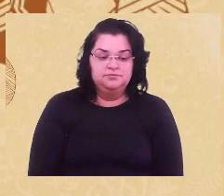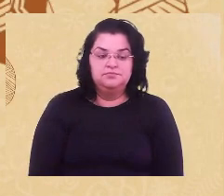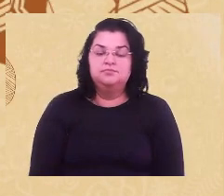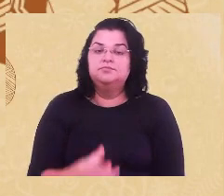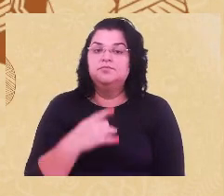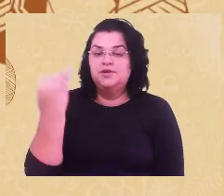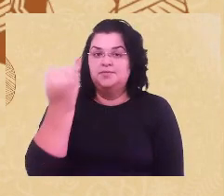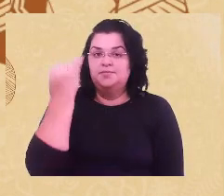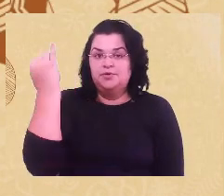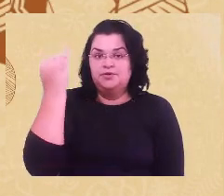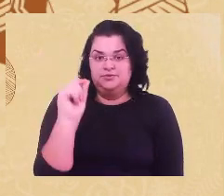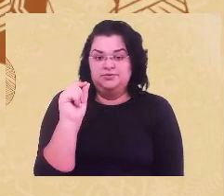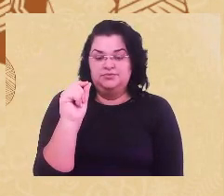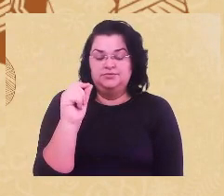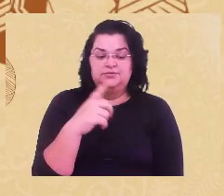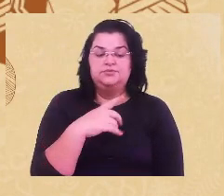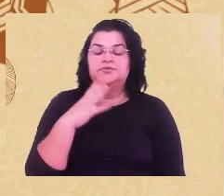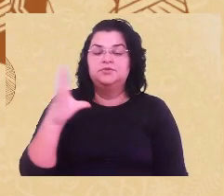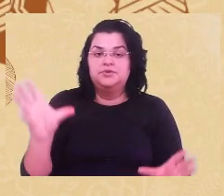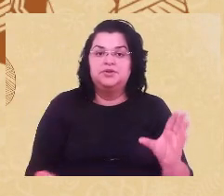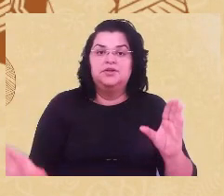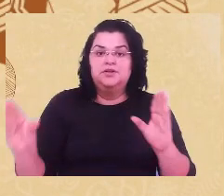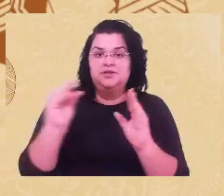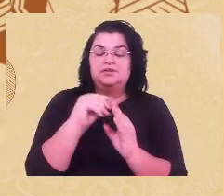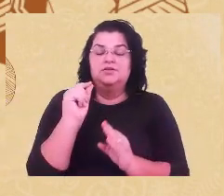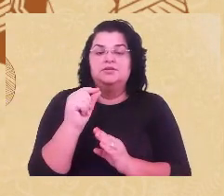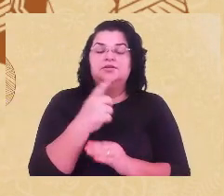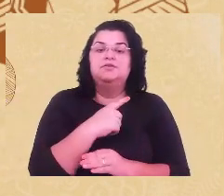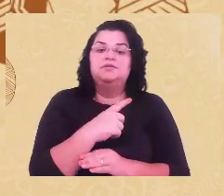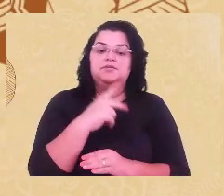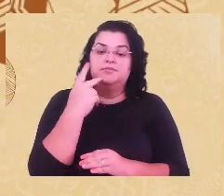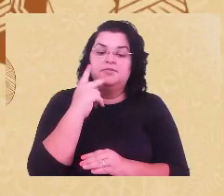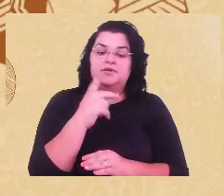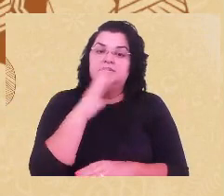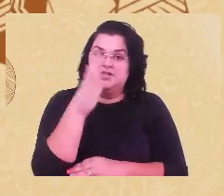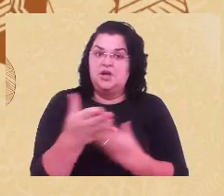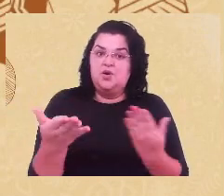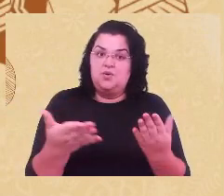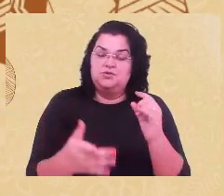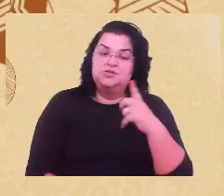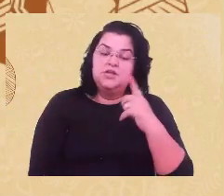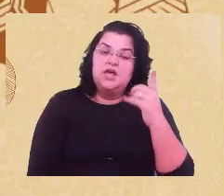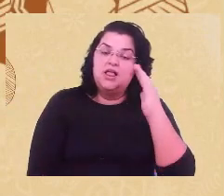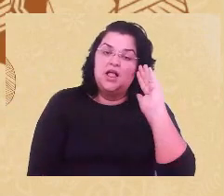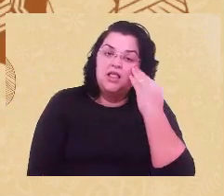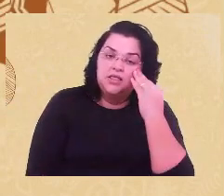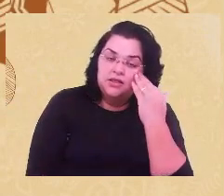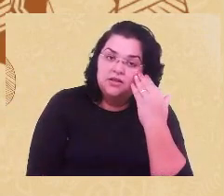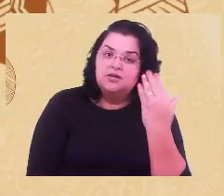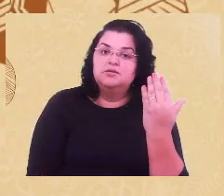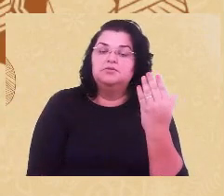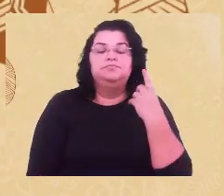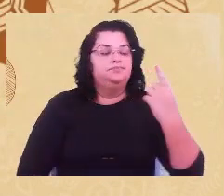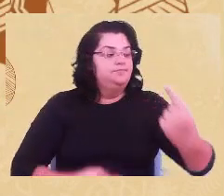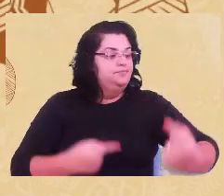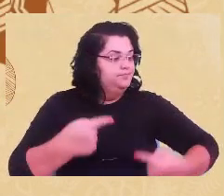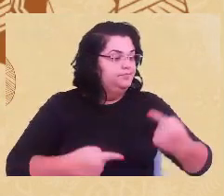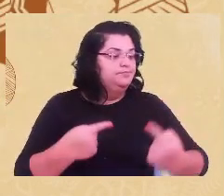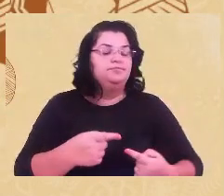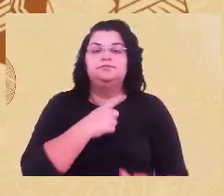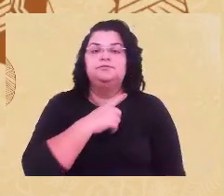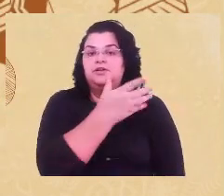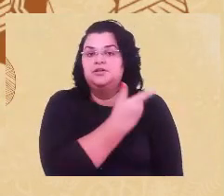acrescento aqui, para que a gente possa, na tarde de hoje, compreender a política racista